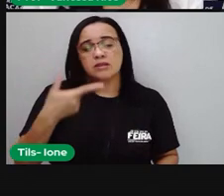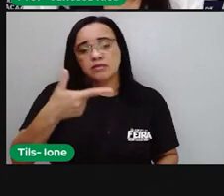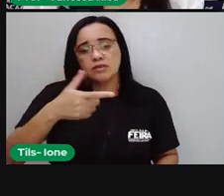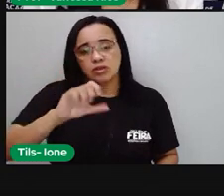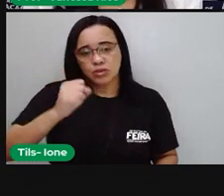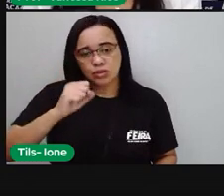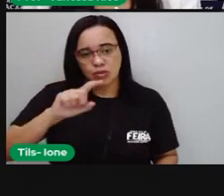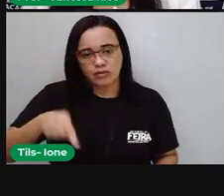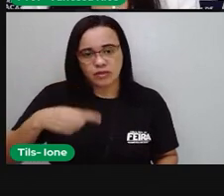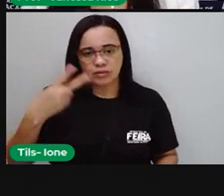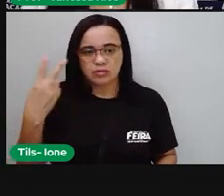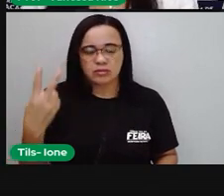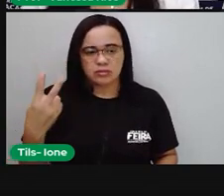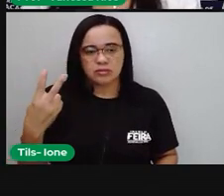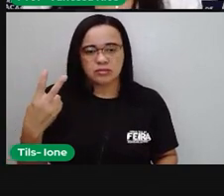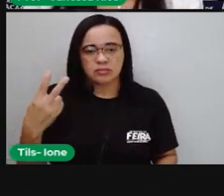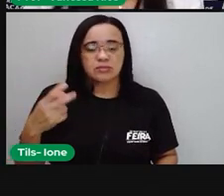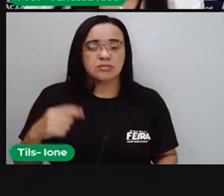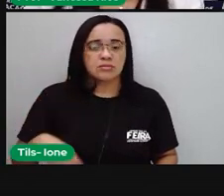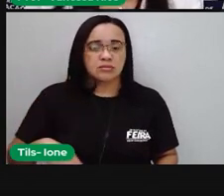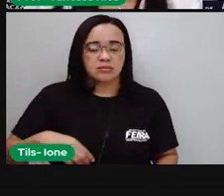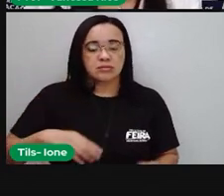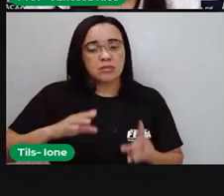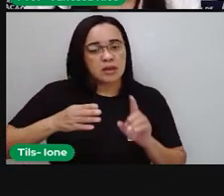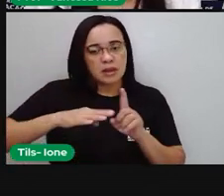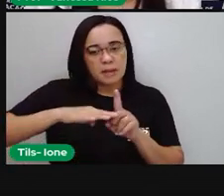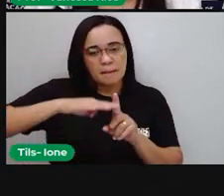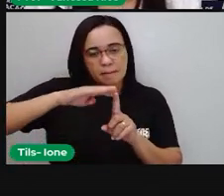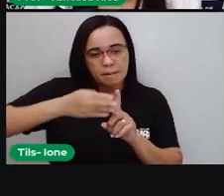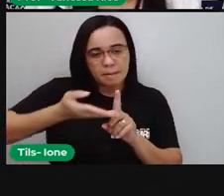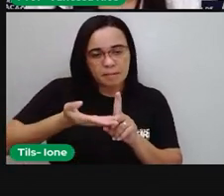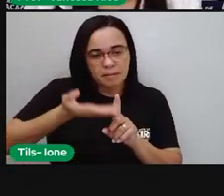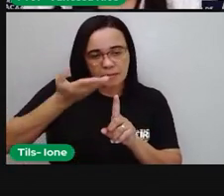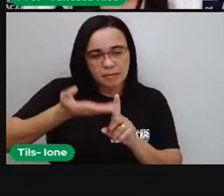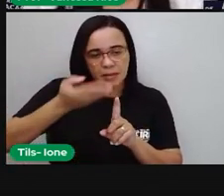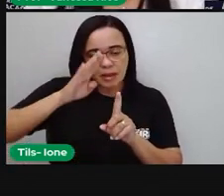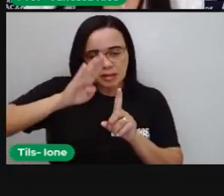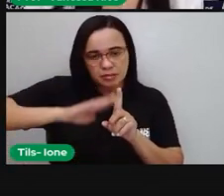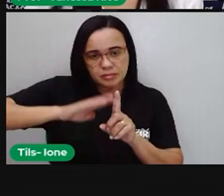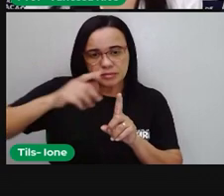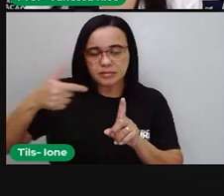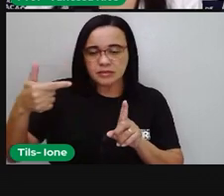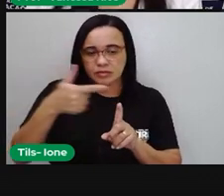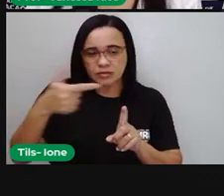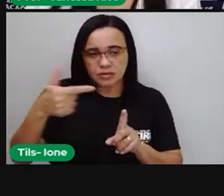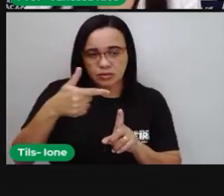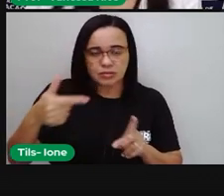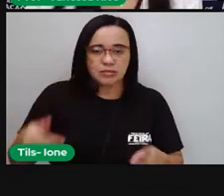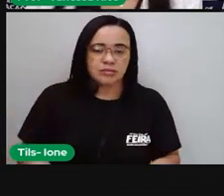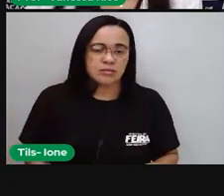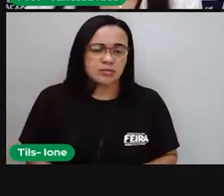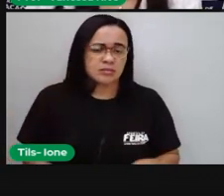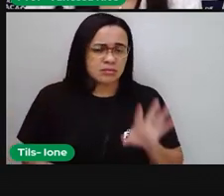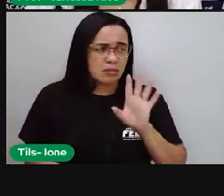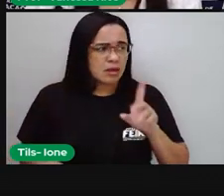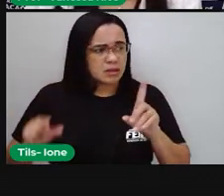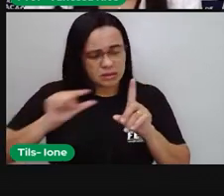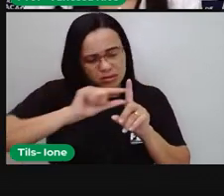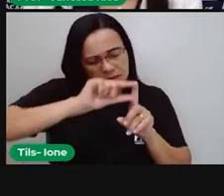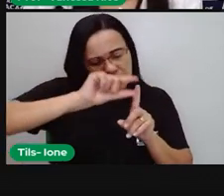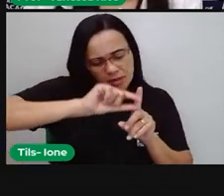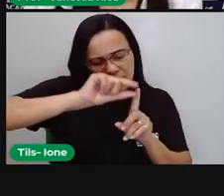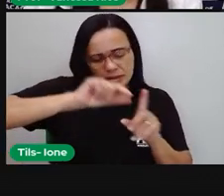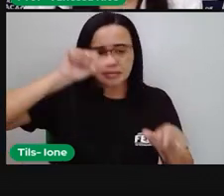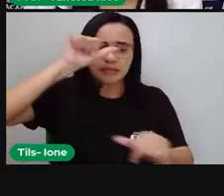E a gente precisa calcular a variação de temperatura. Quando a gente fala em variação, a gente está falando em